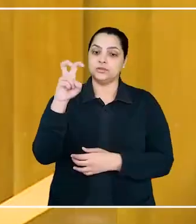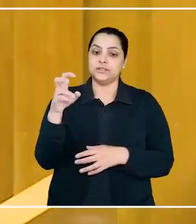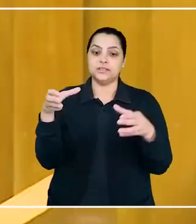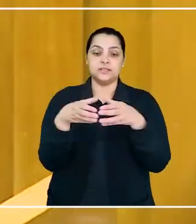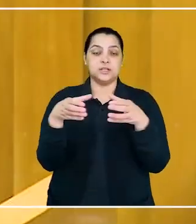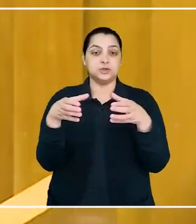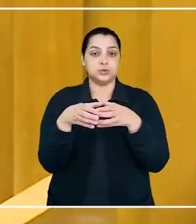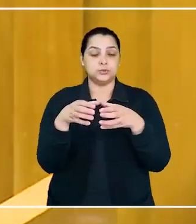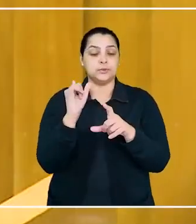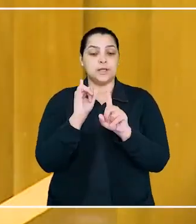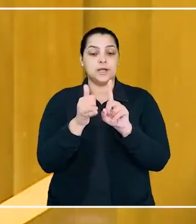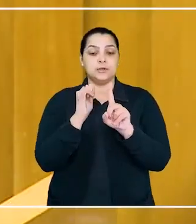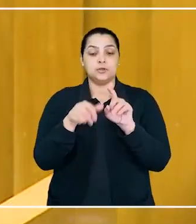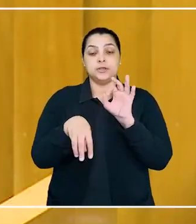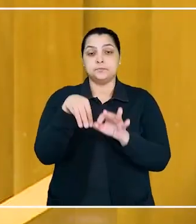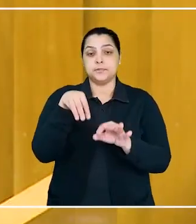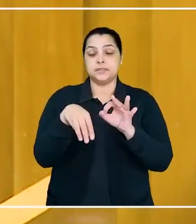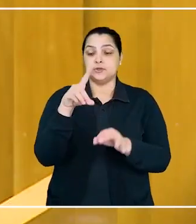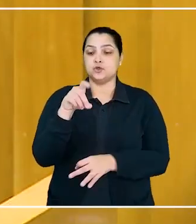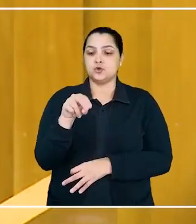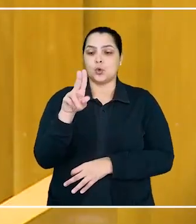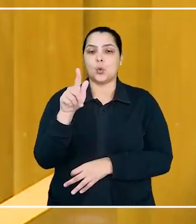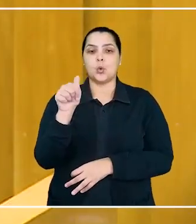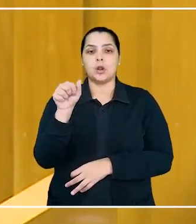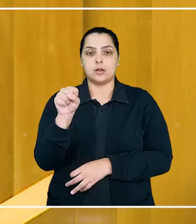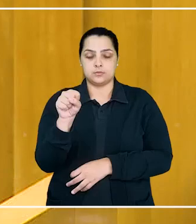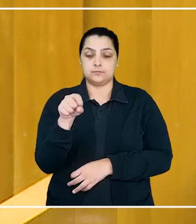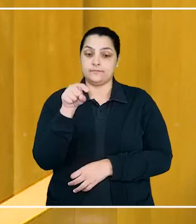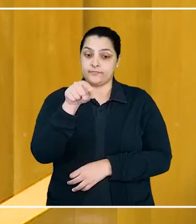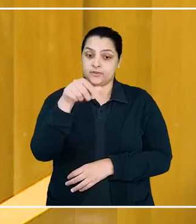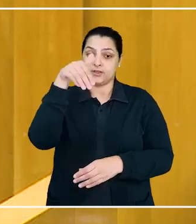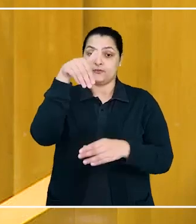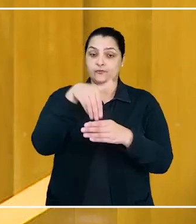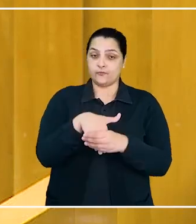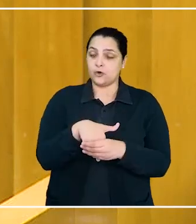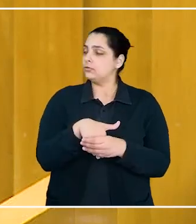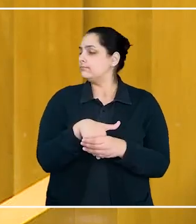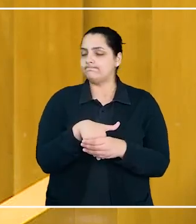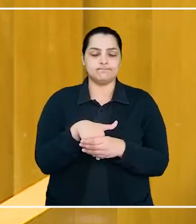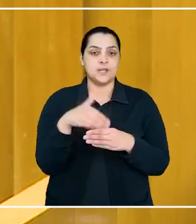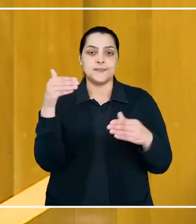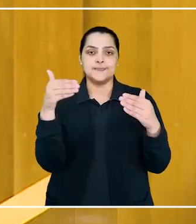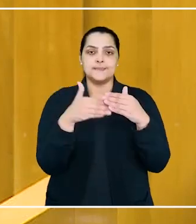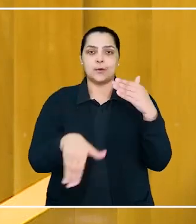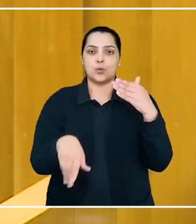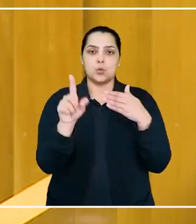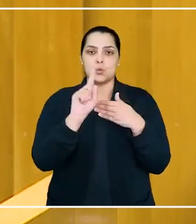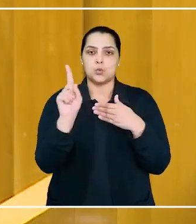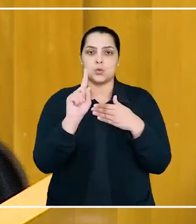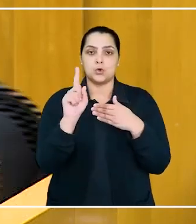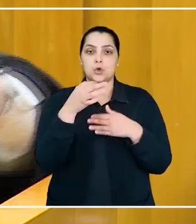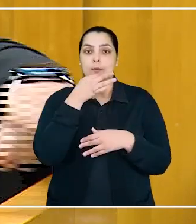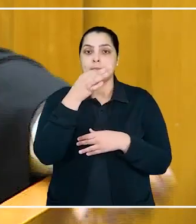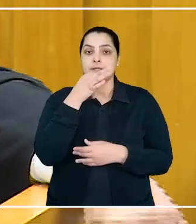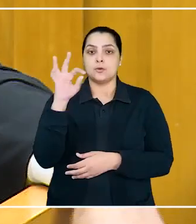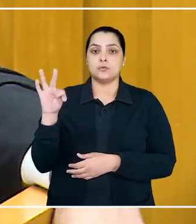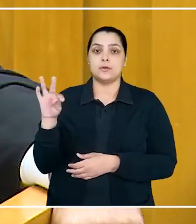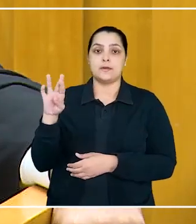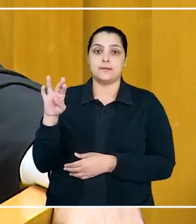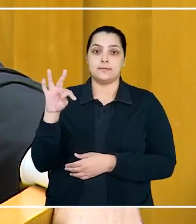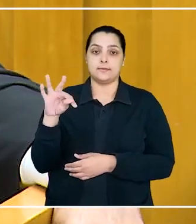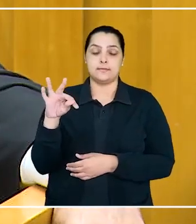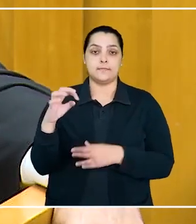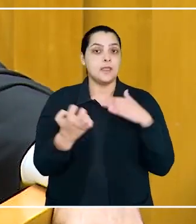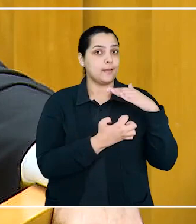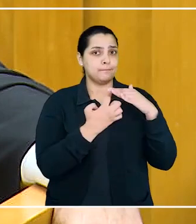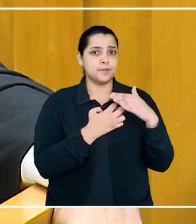turma sob a relatoria do ministro Douglas Alencar. No voto, o ministro divergiu do posicionamento do regional. Para ele, a